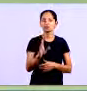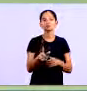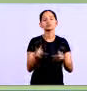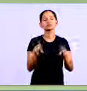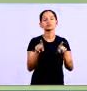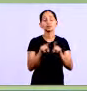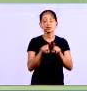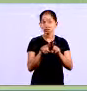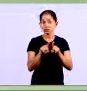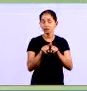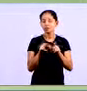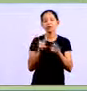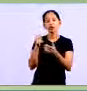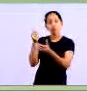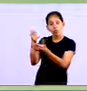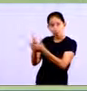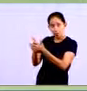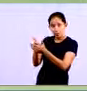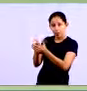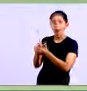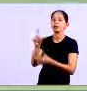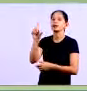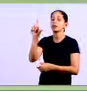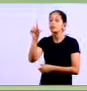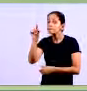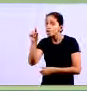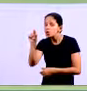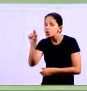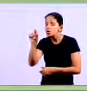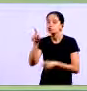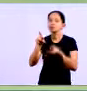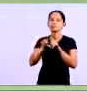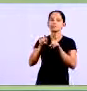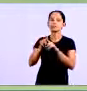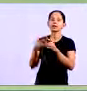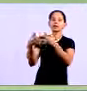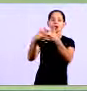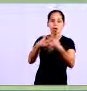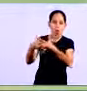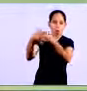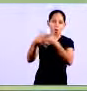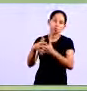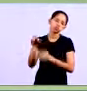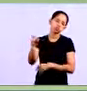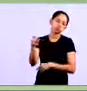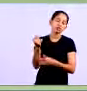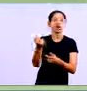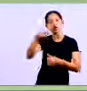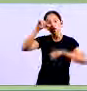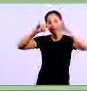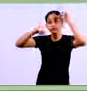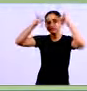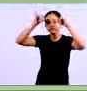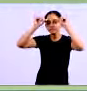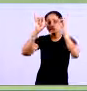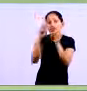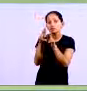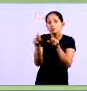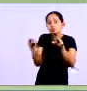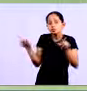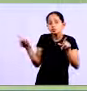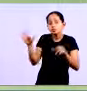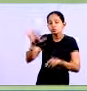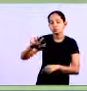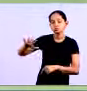de escala nas compras e no transporte porque você vai pagar frete dessa mercadoria e também você pode